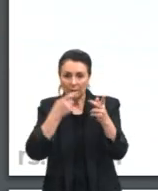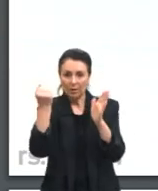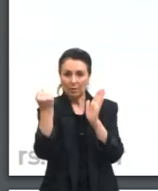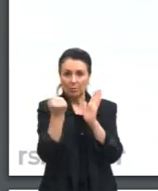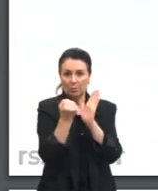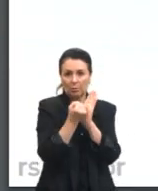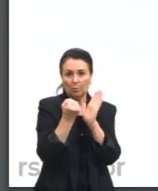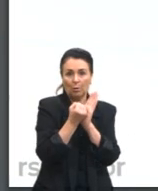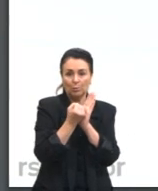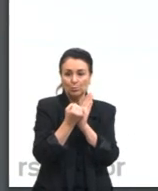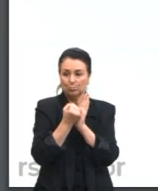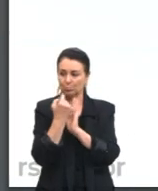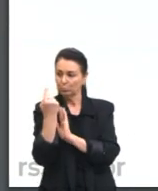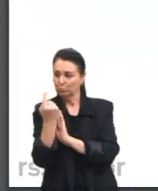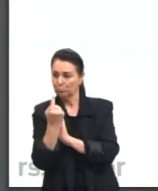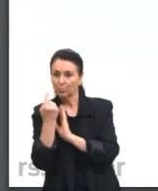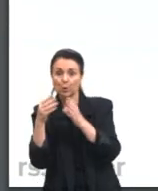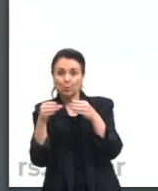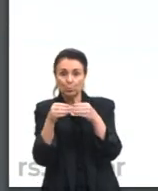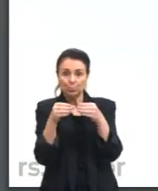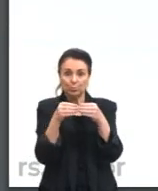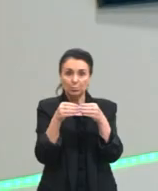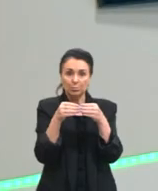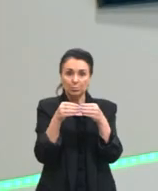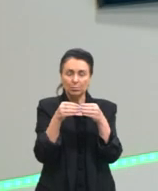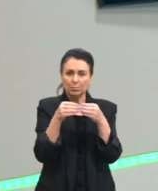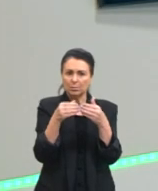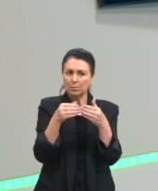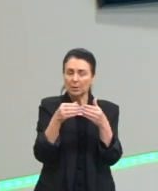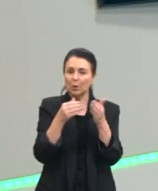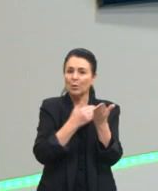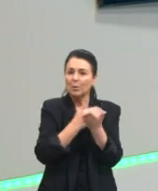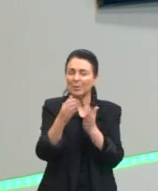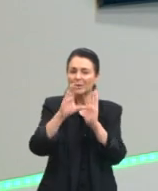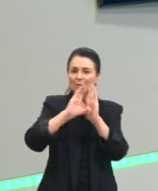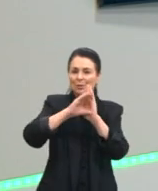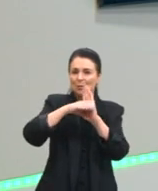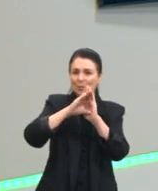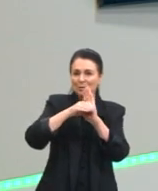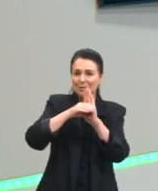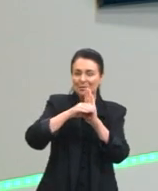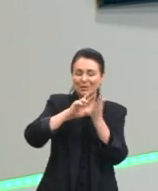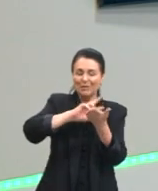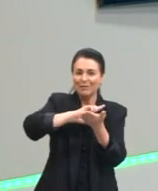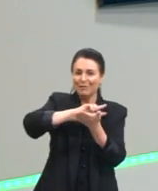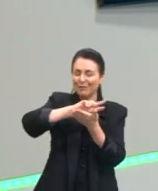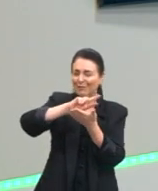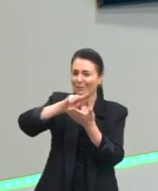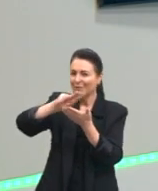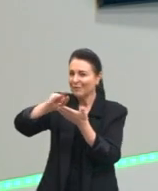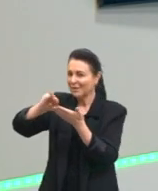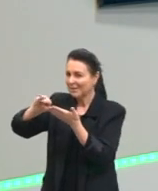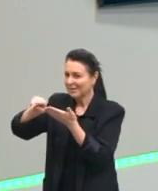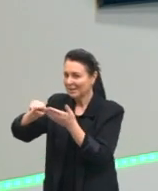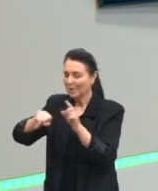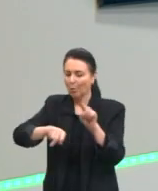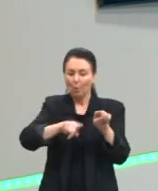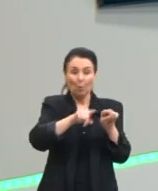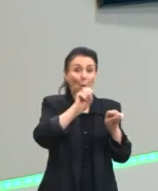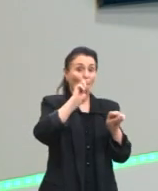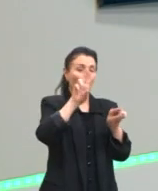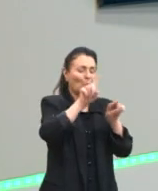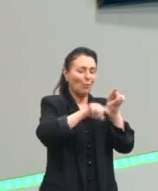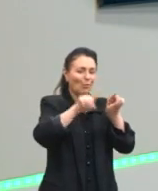unificado? E daí a gente chega no conceito de variação linguística, que a gente não vai tratar